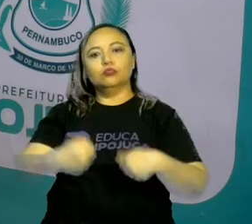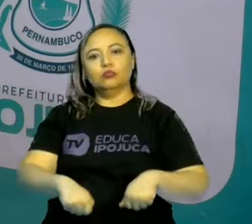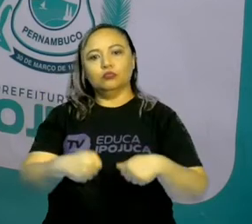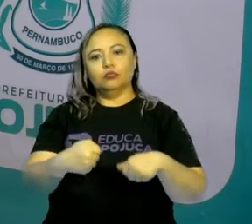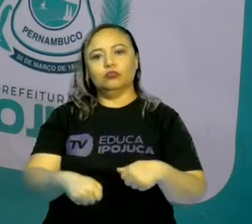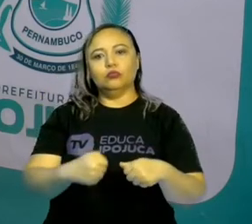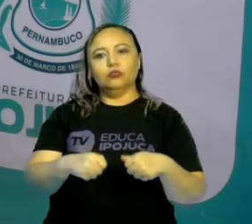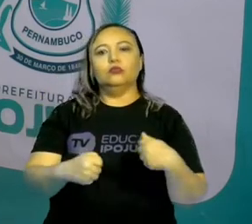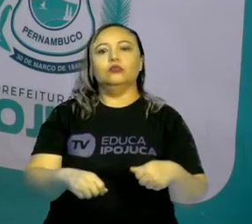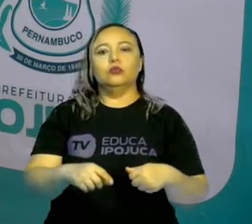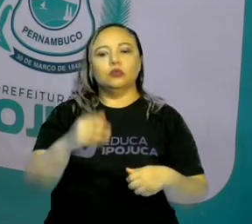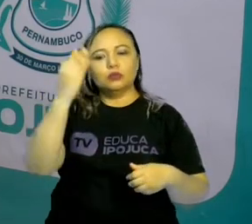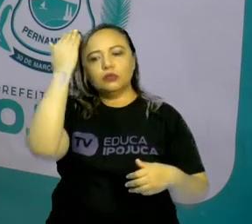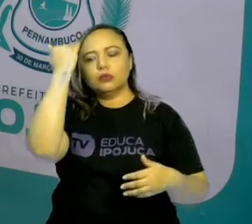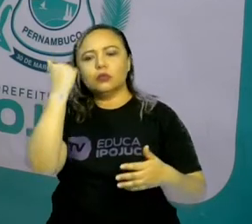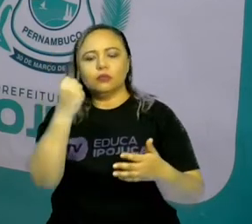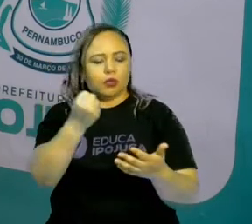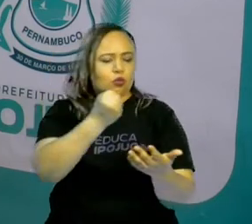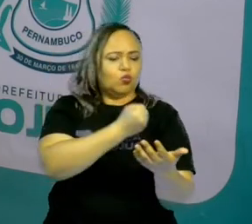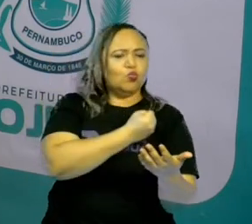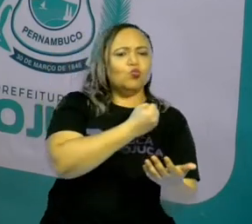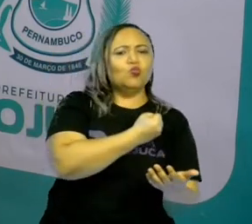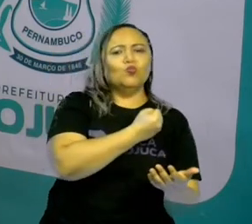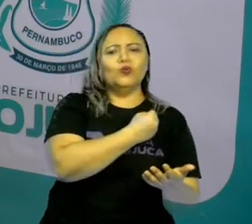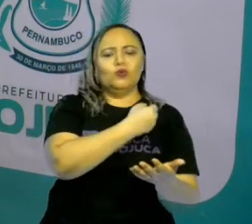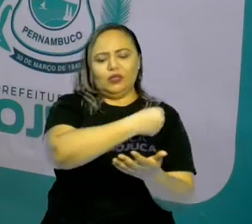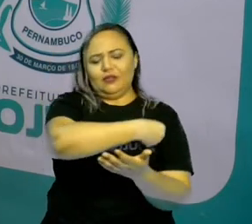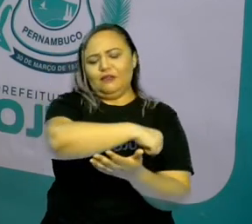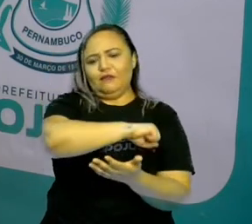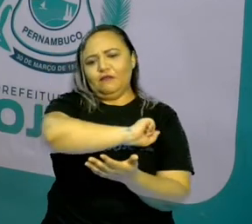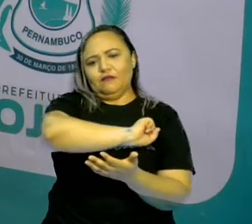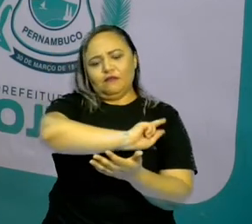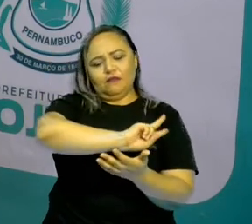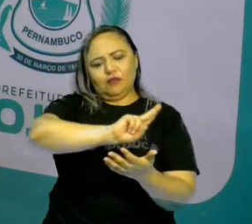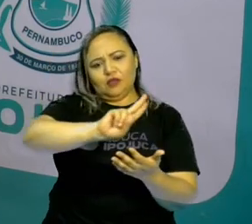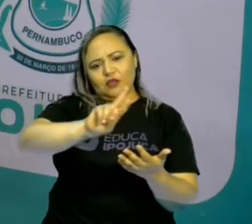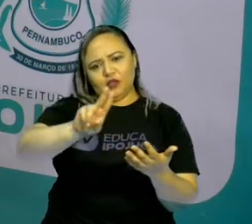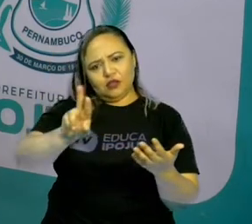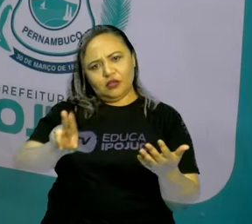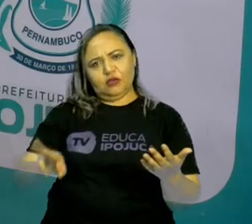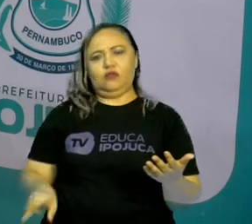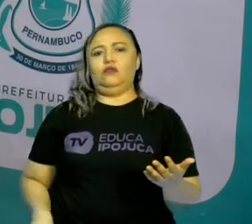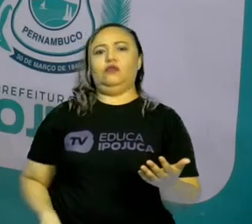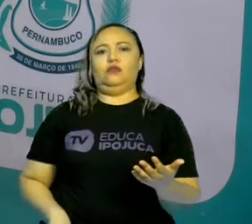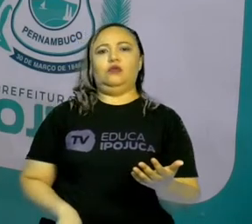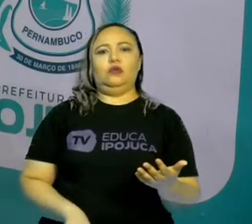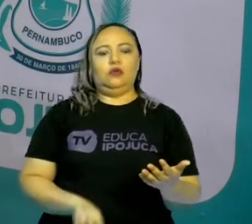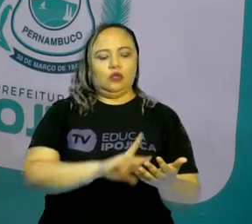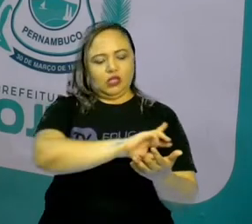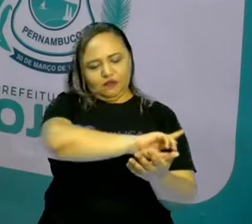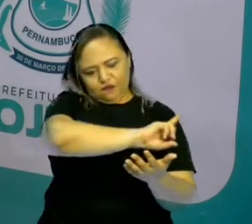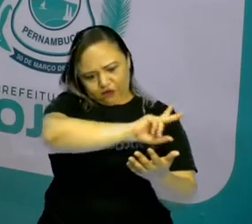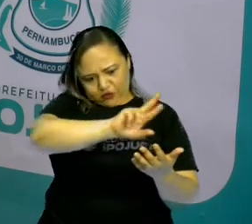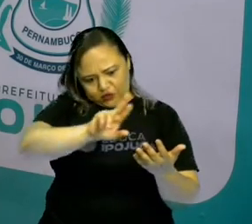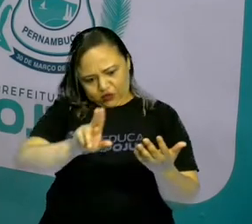a quantidade de peso que nós, quando nós temos, nós pesávamos, está certo?